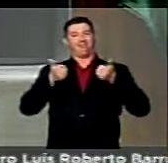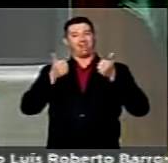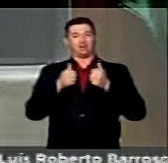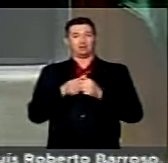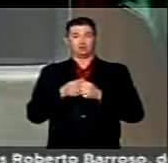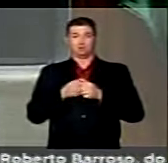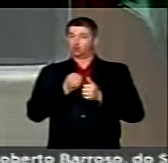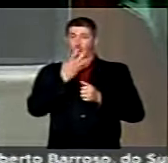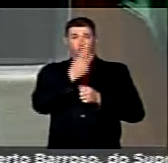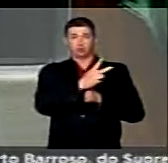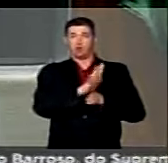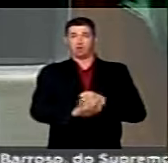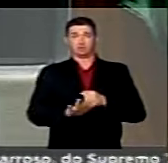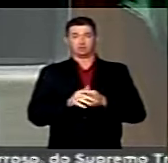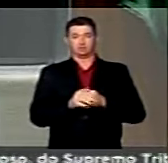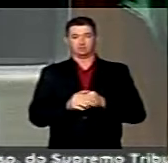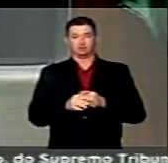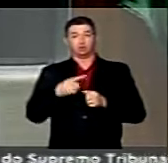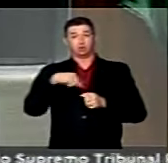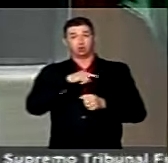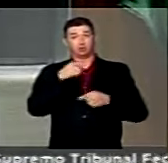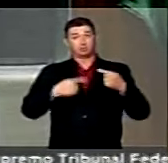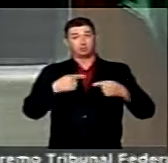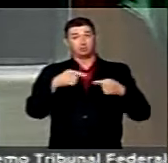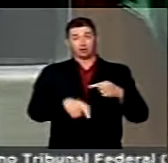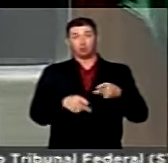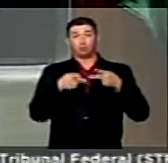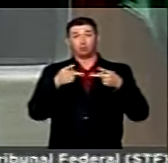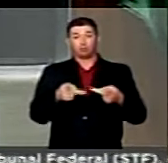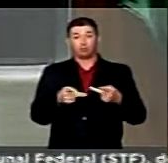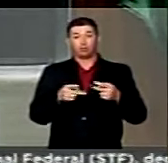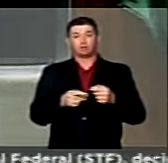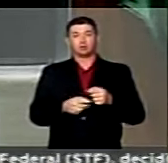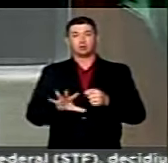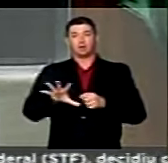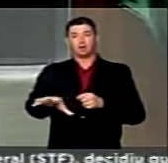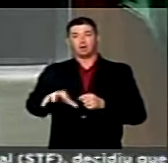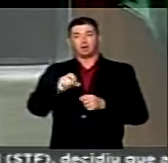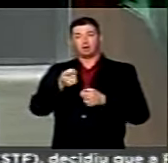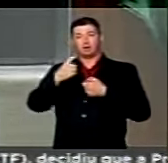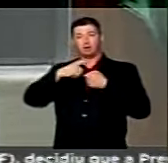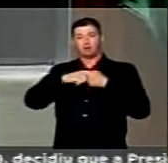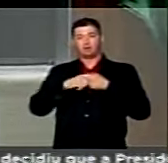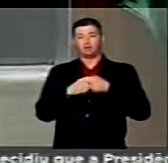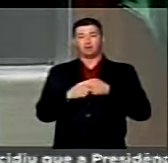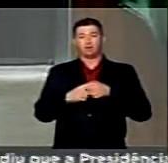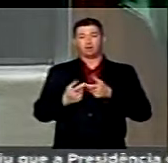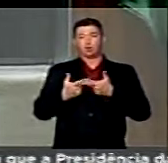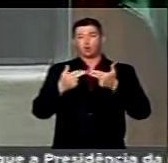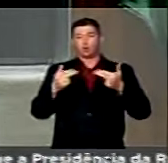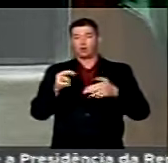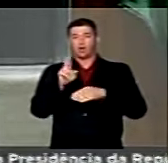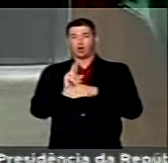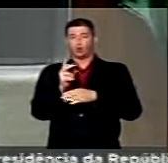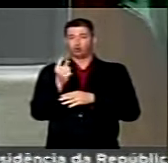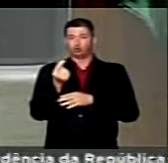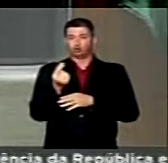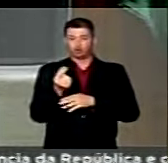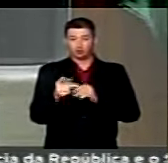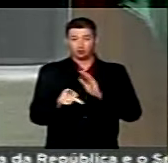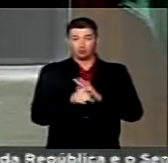debatemos aqui o projeto de repatriação de patrimônio, de recursos